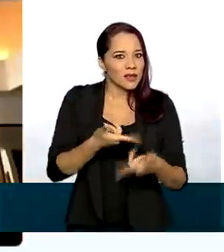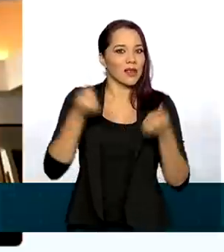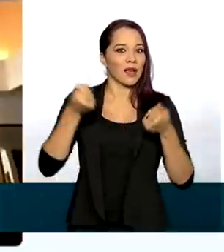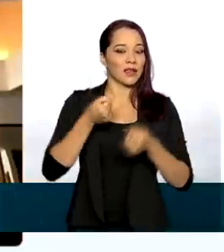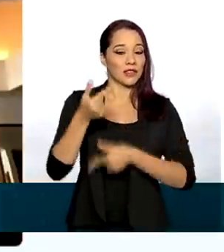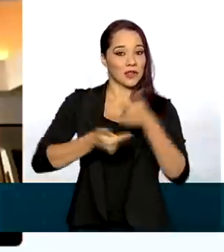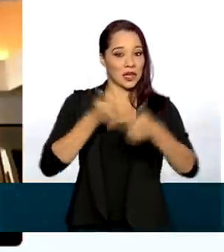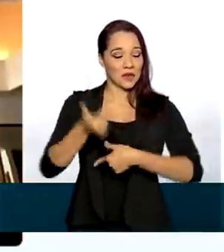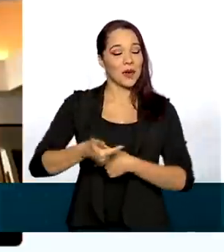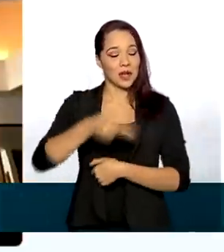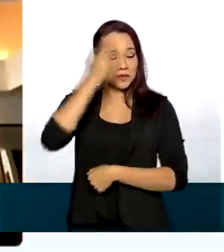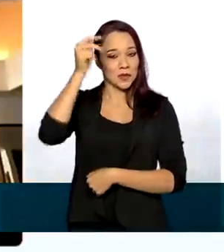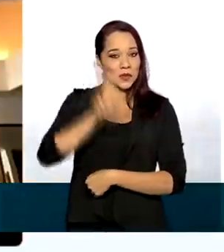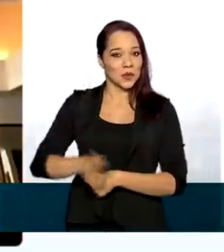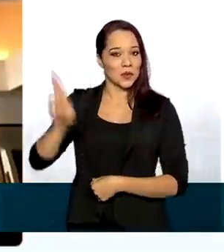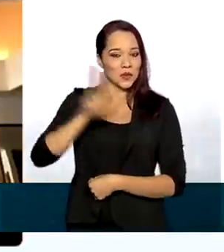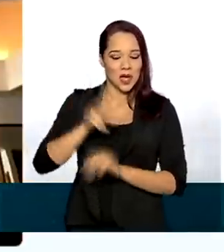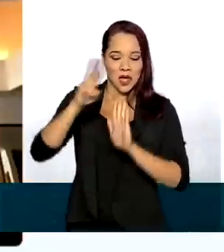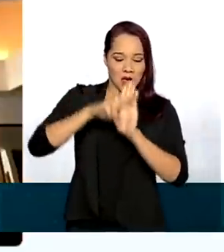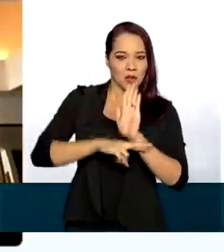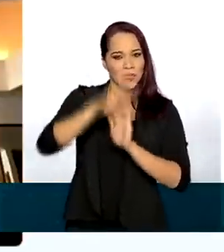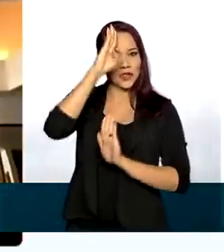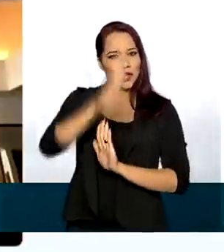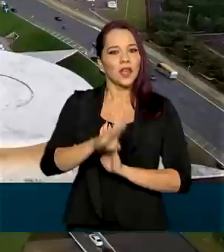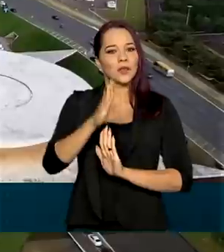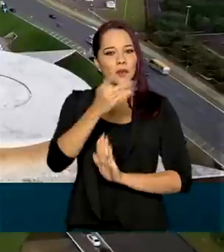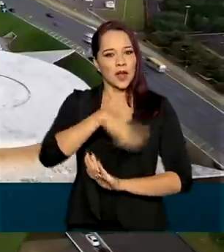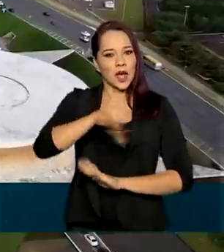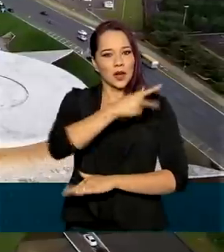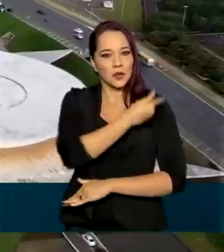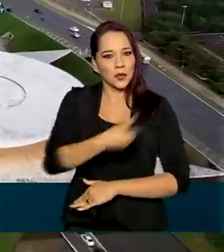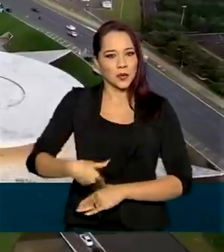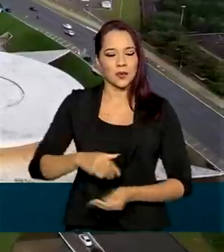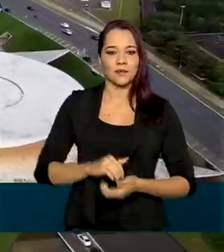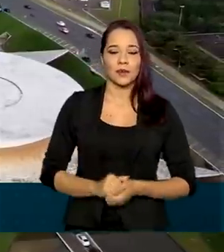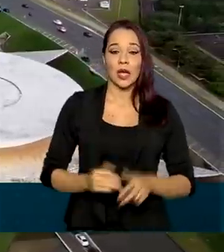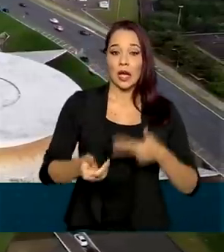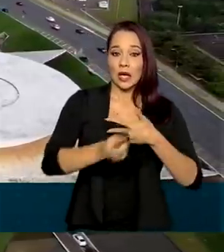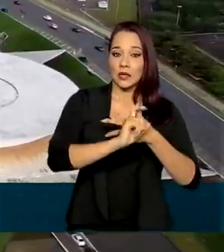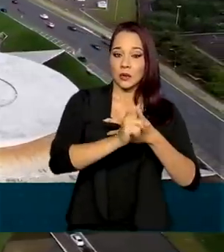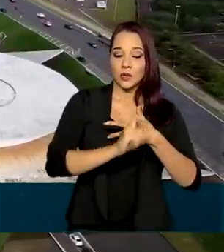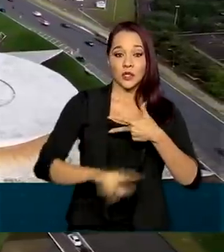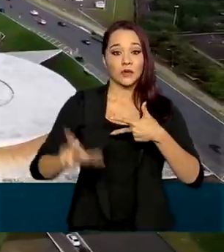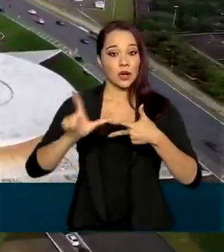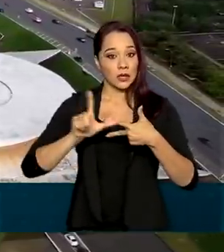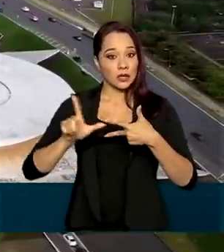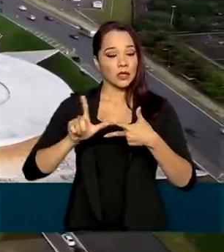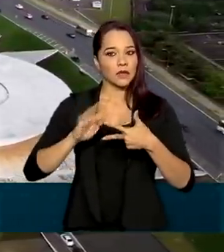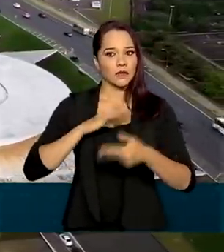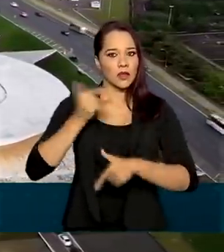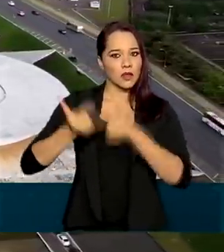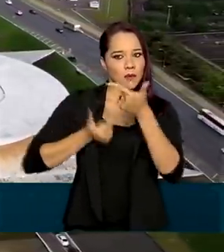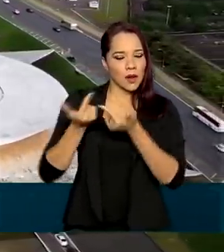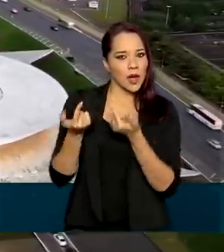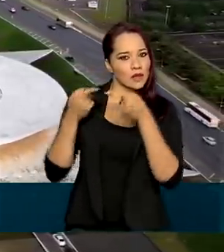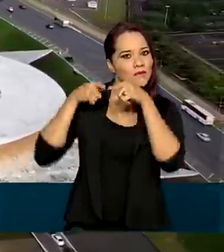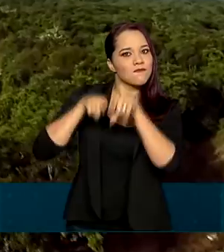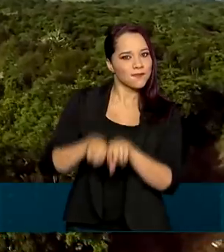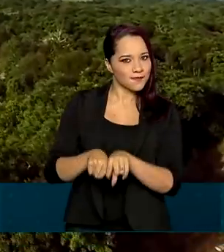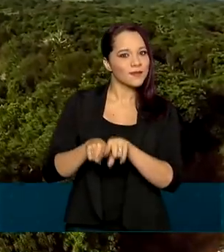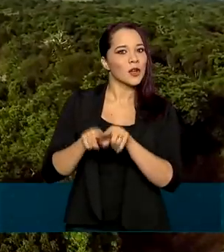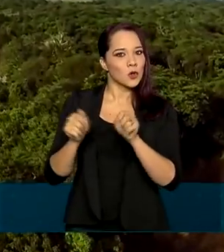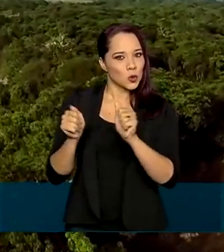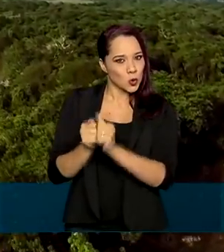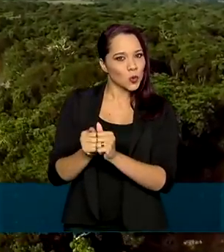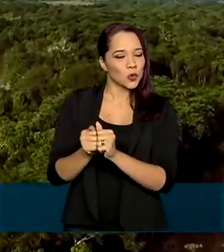serviço ao usuário, sendo regulada diretamente pelo poder público. Executivo e legislativo têm trabalhado lado a lado